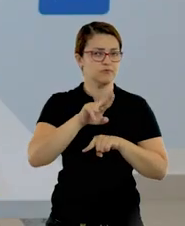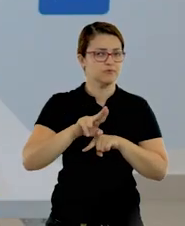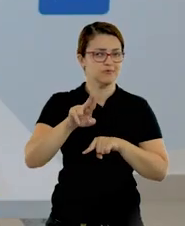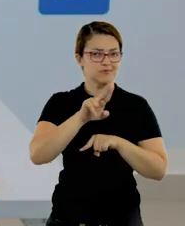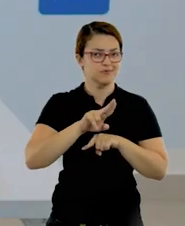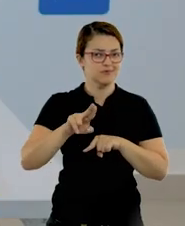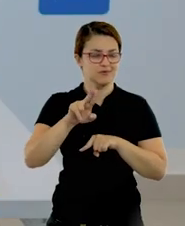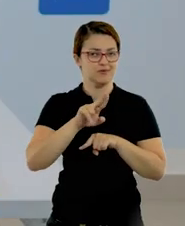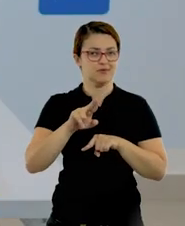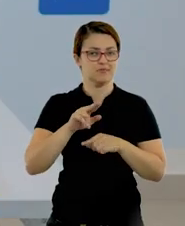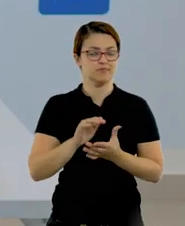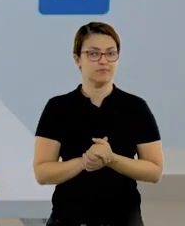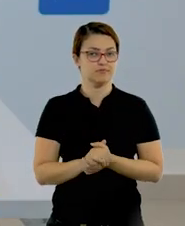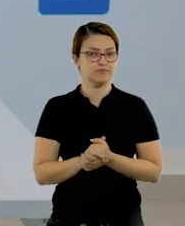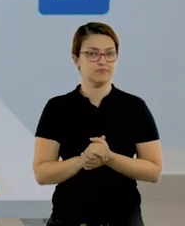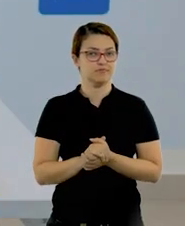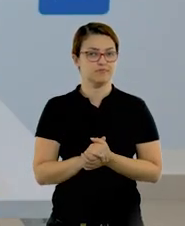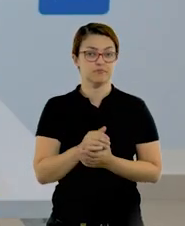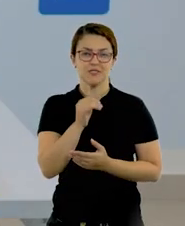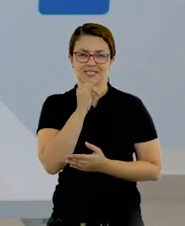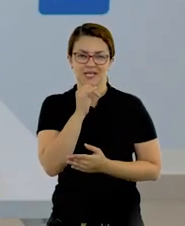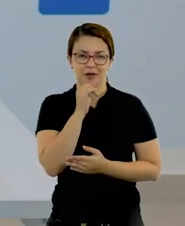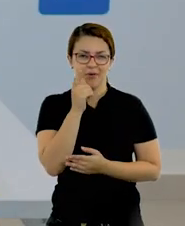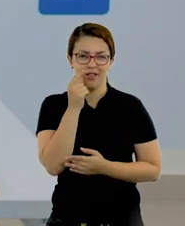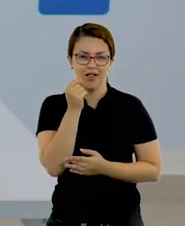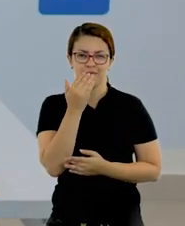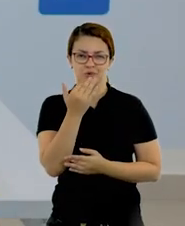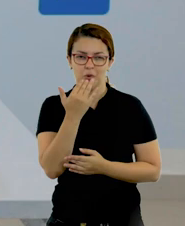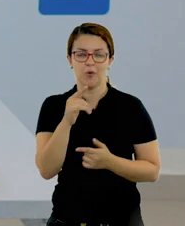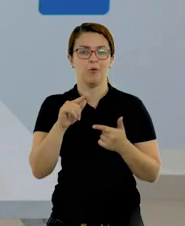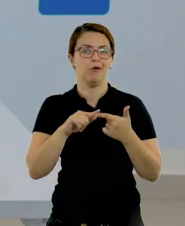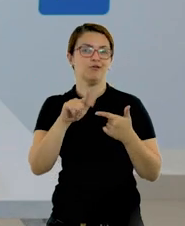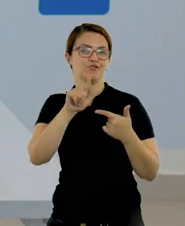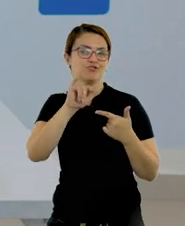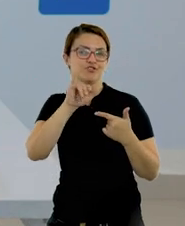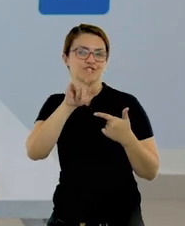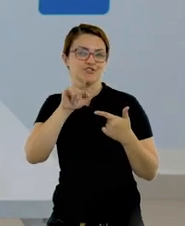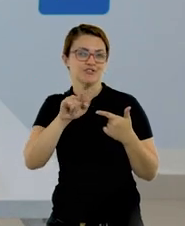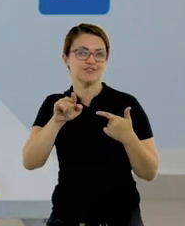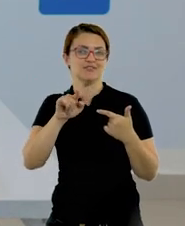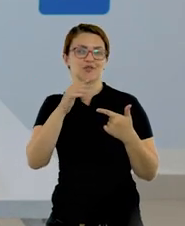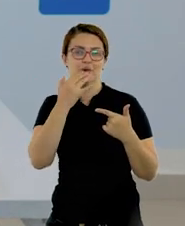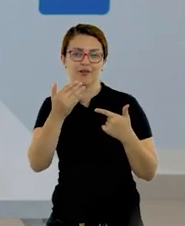receberam, como lápis de cor, giz de cera,